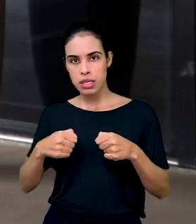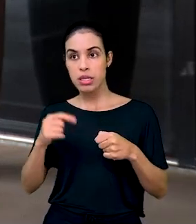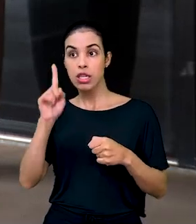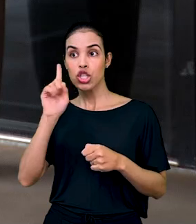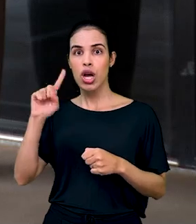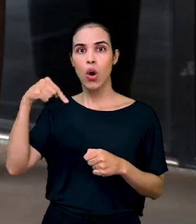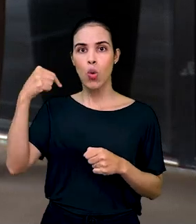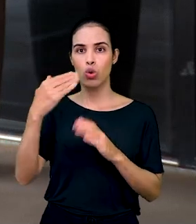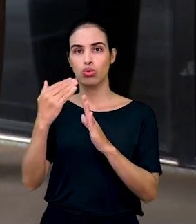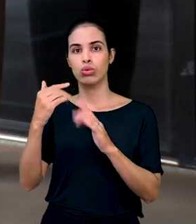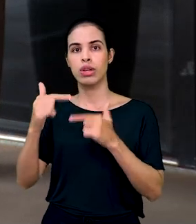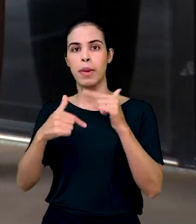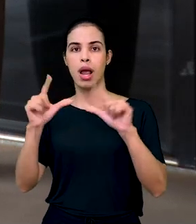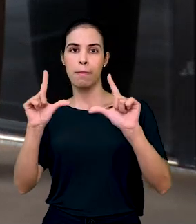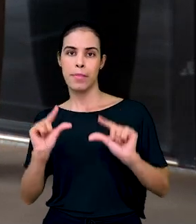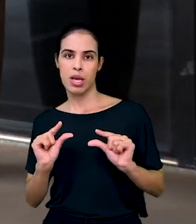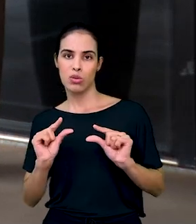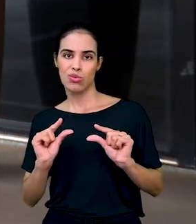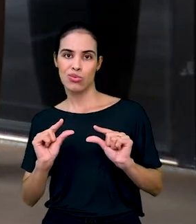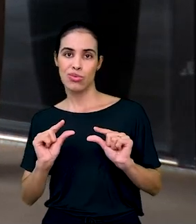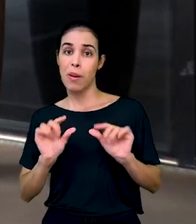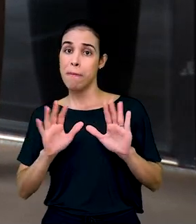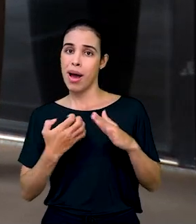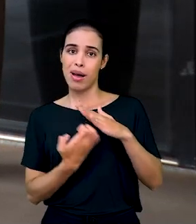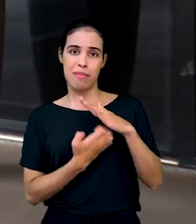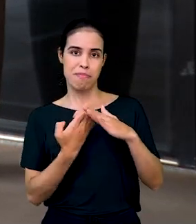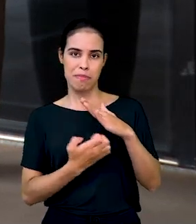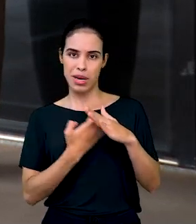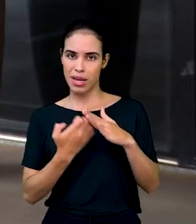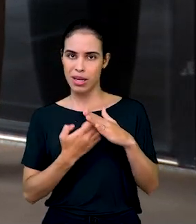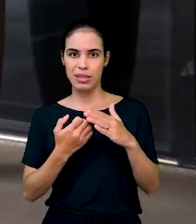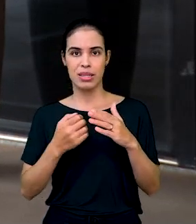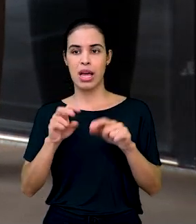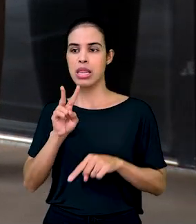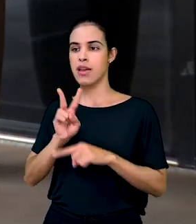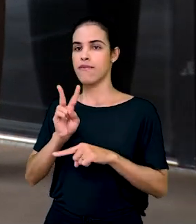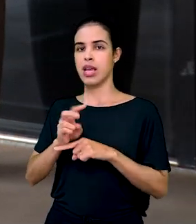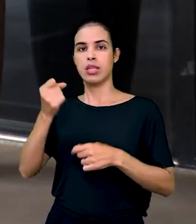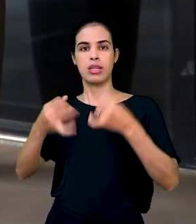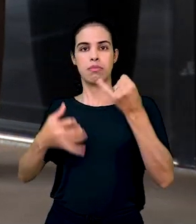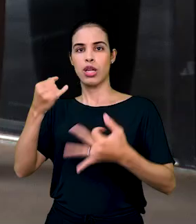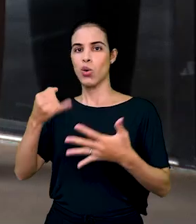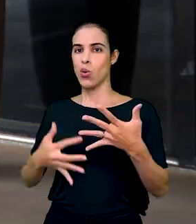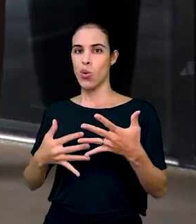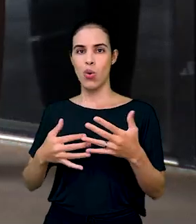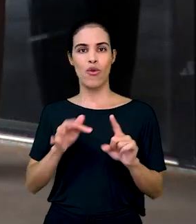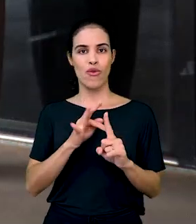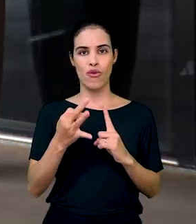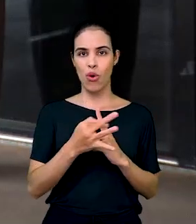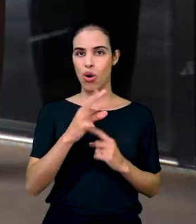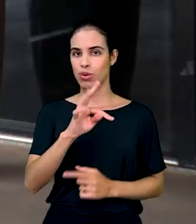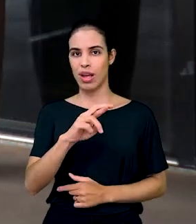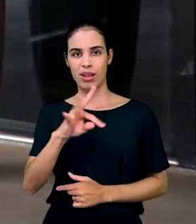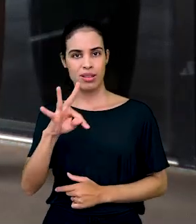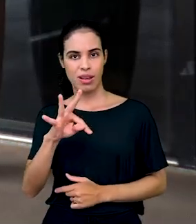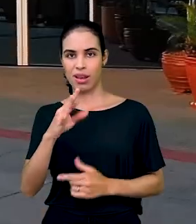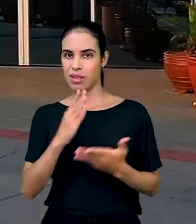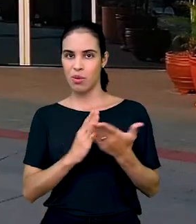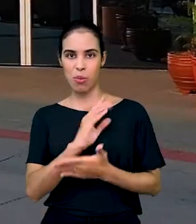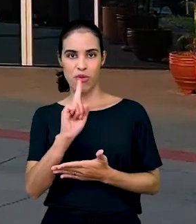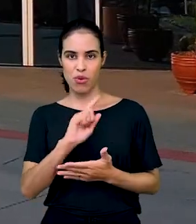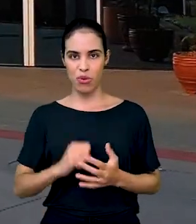posteriormente. Os argumentos da empregadora, no entanto, não foram aceitos nem em primeiro nem em segundo graus.